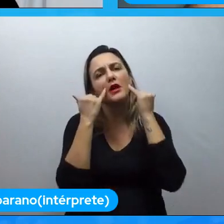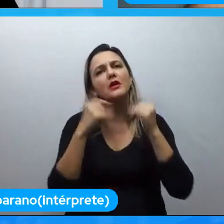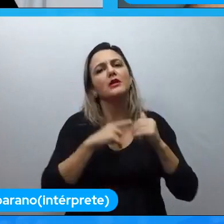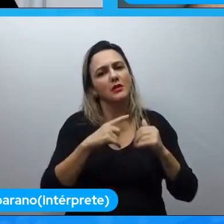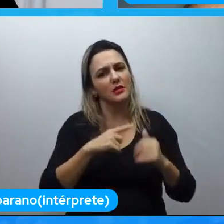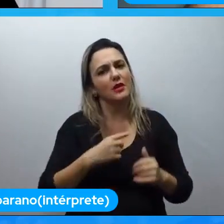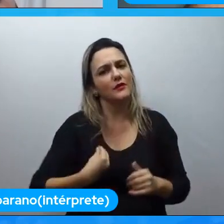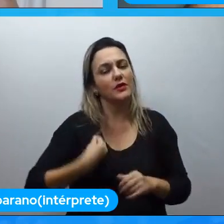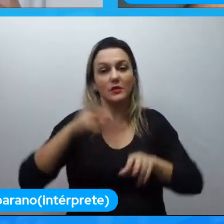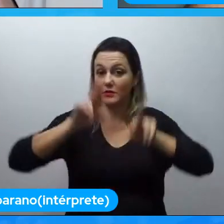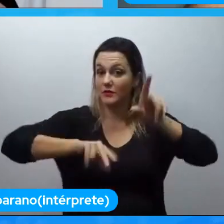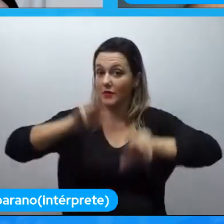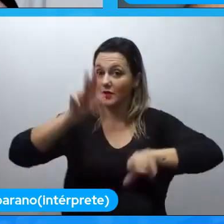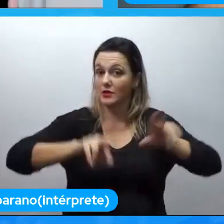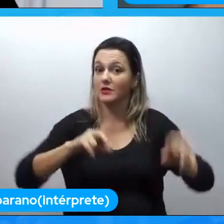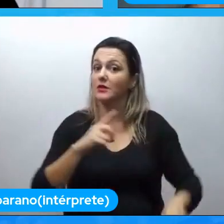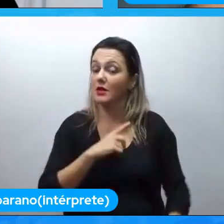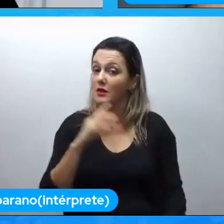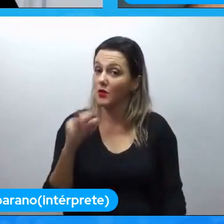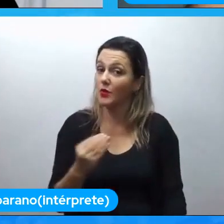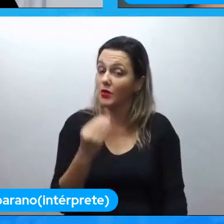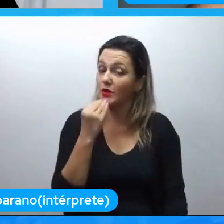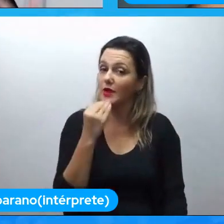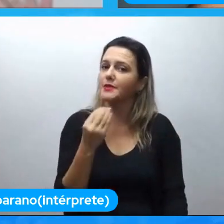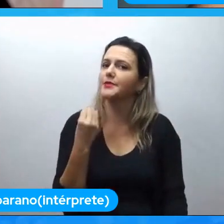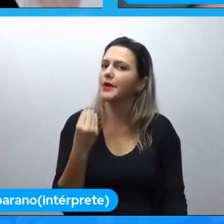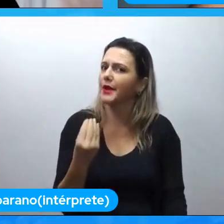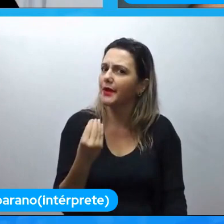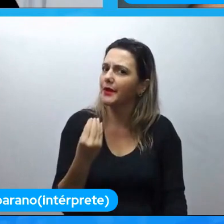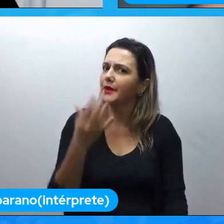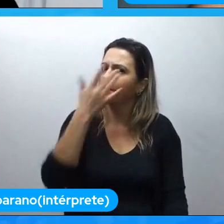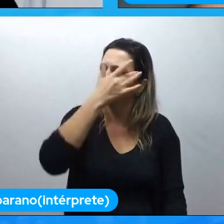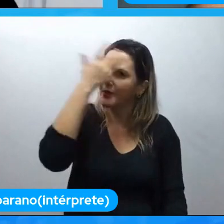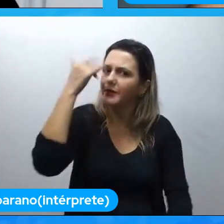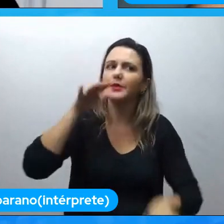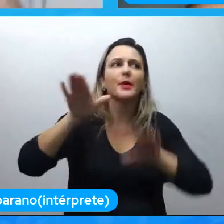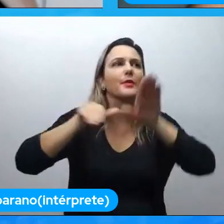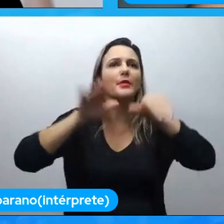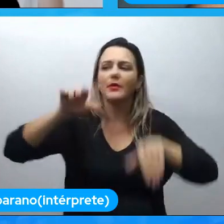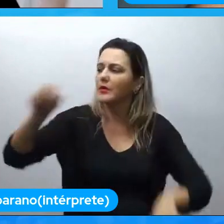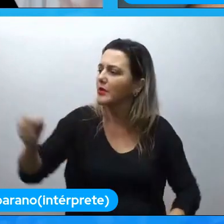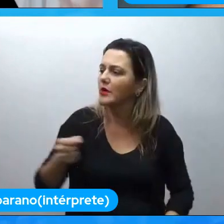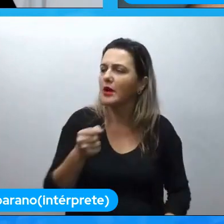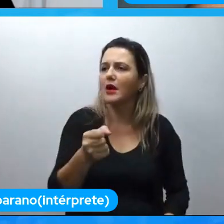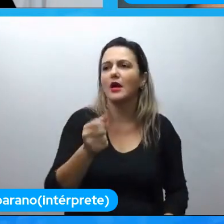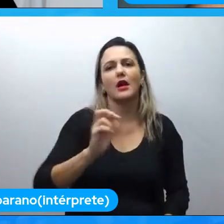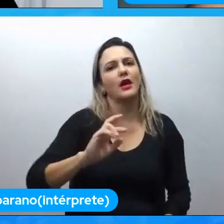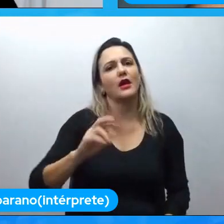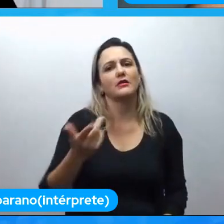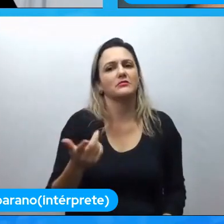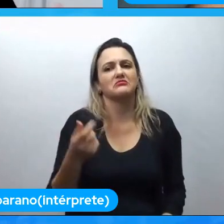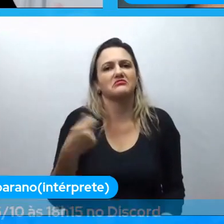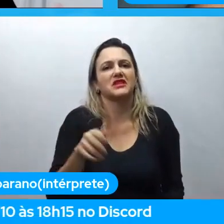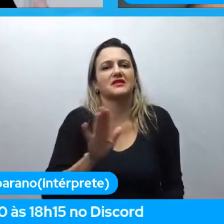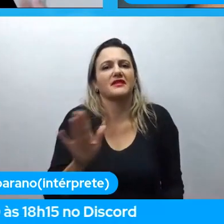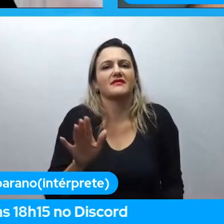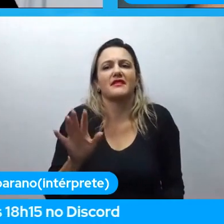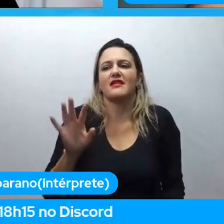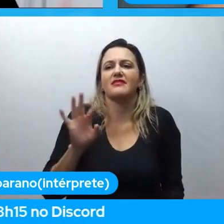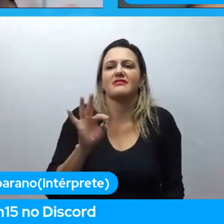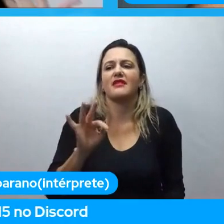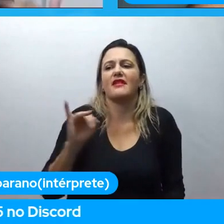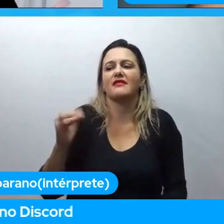e eu acho que gente tem muita oportunidade pra trazer pessoas que talvez nem sejam de TI que talvez nem sejam de exatas